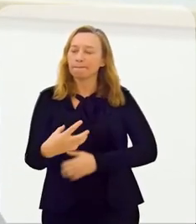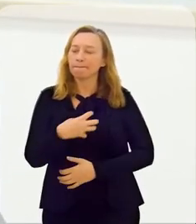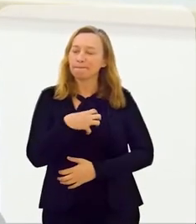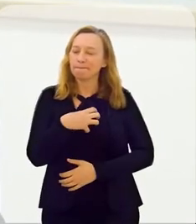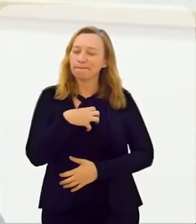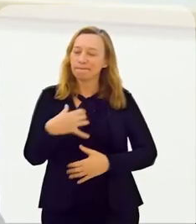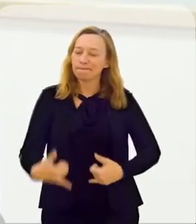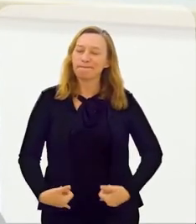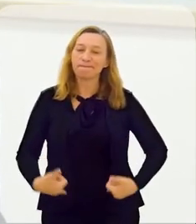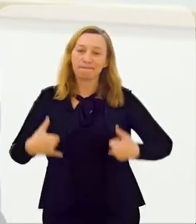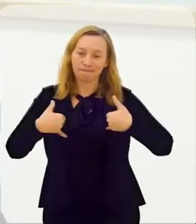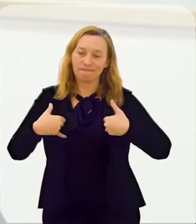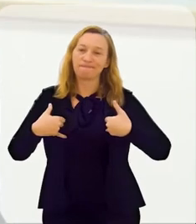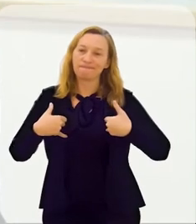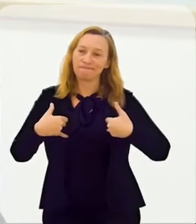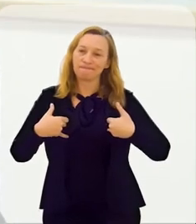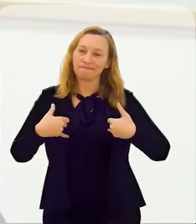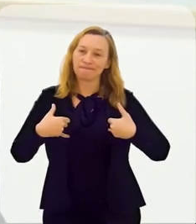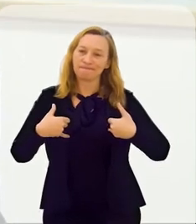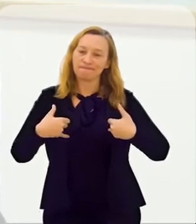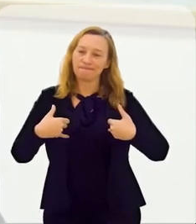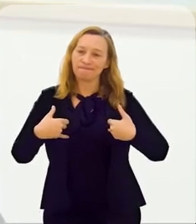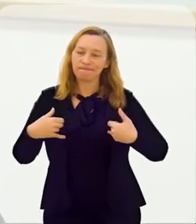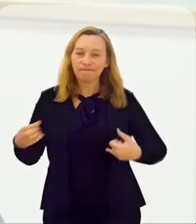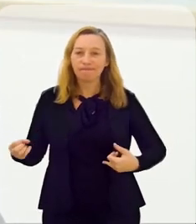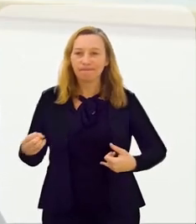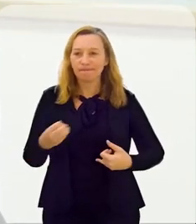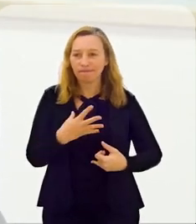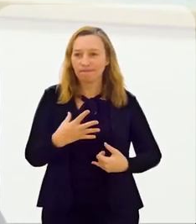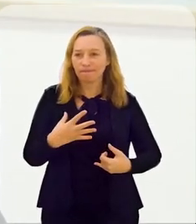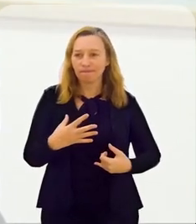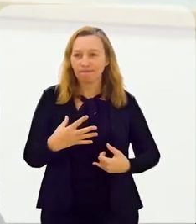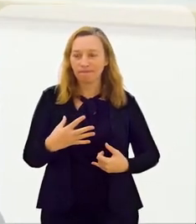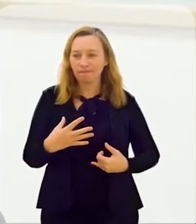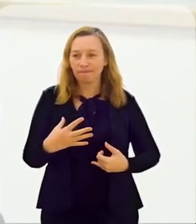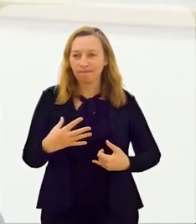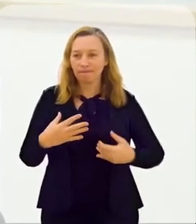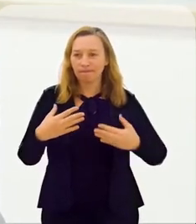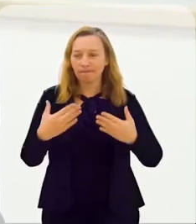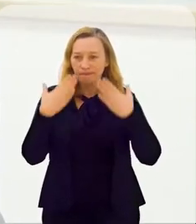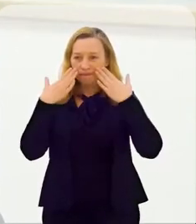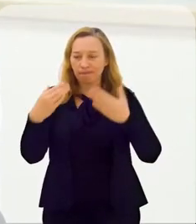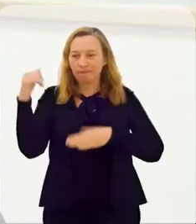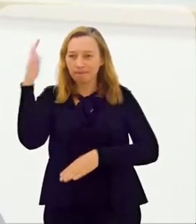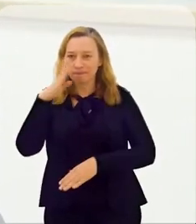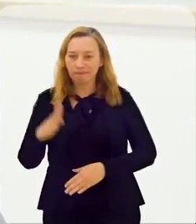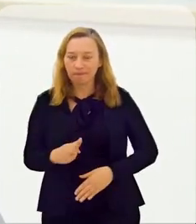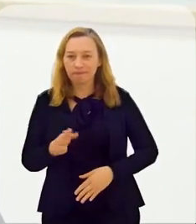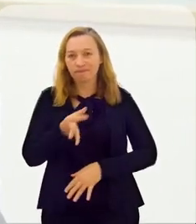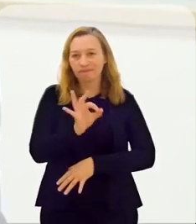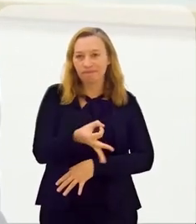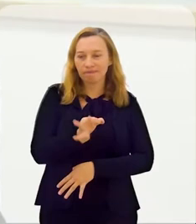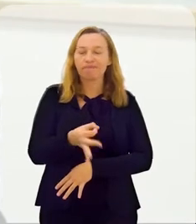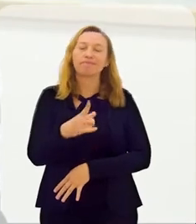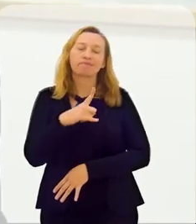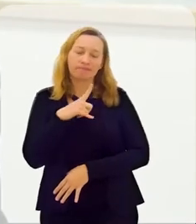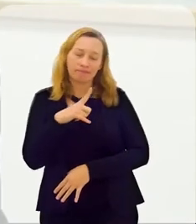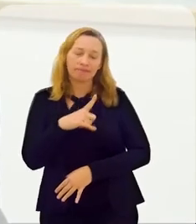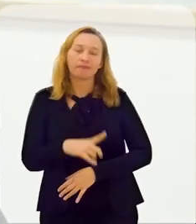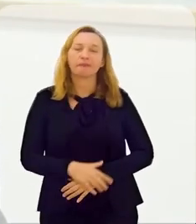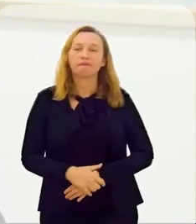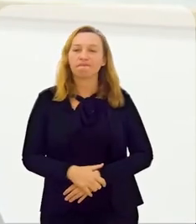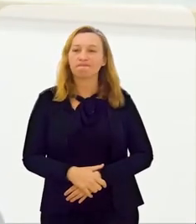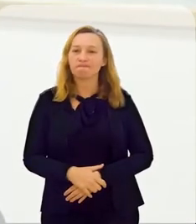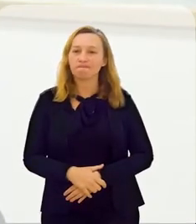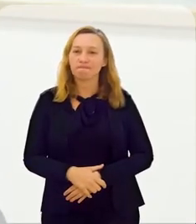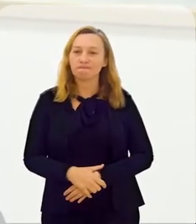com sustentabilidade, vão se sentir honradas com a nova imagem que o Brasil vai ter. Eu